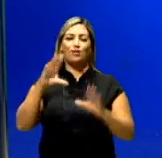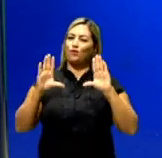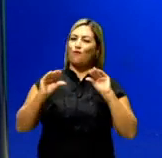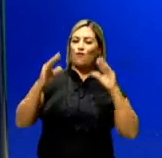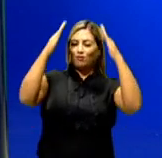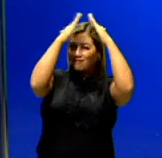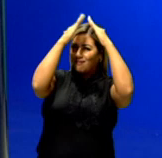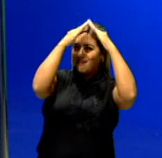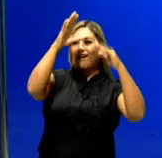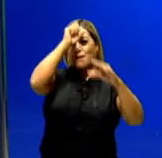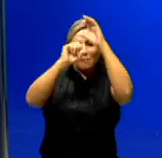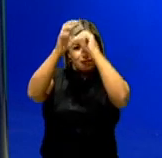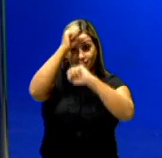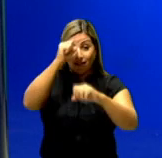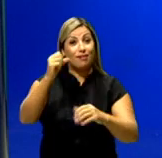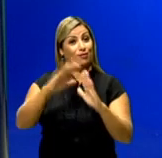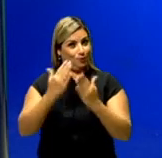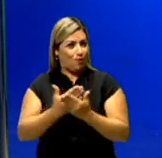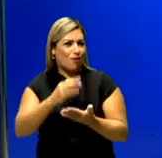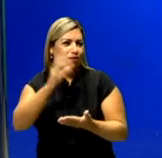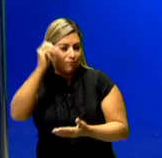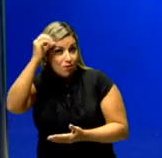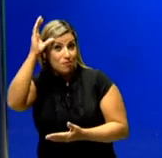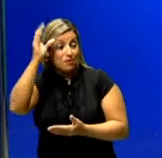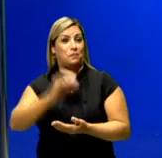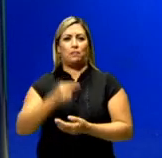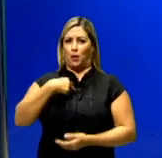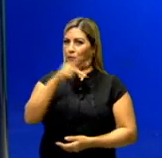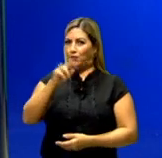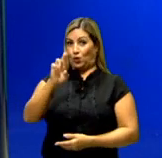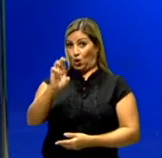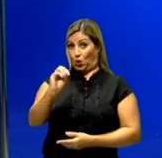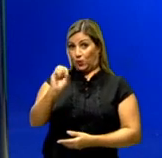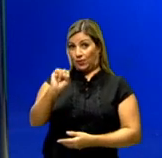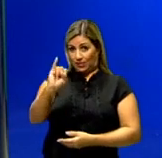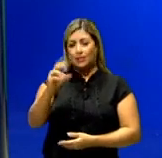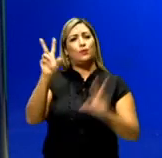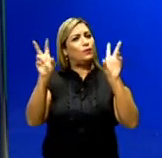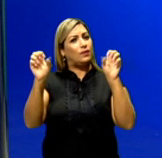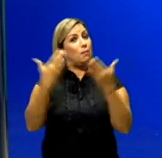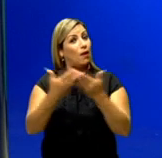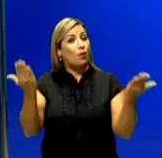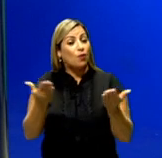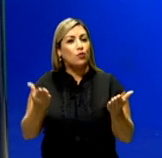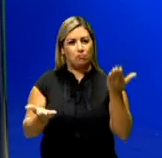de sua casa conhecimentos escolares. Eu sou a professora Rose e o tema da nossa aula de hoje será